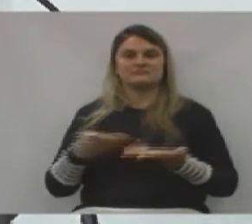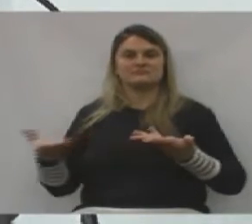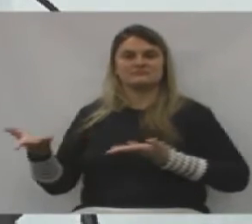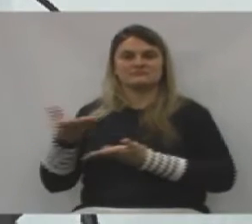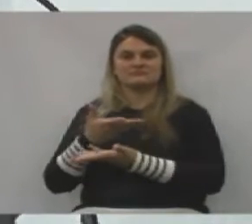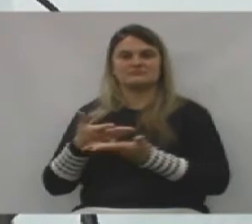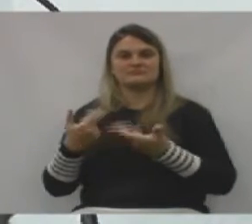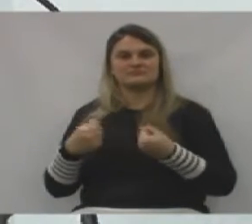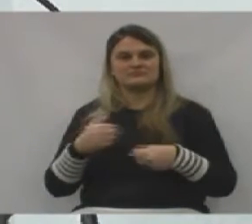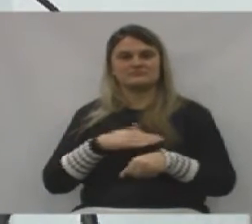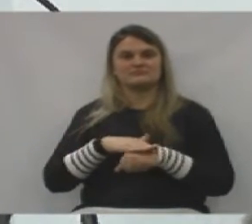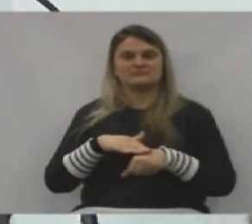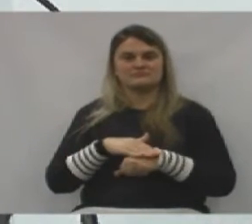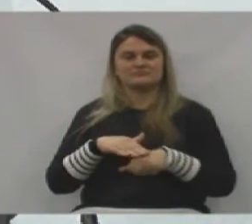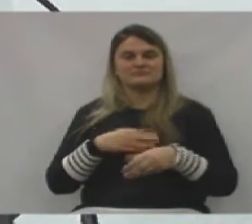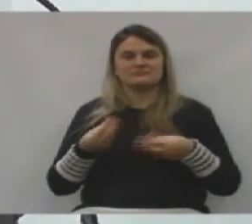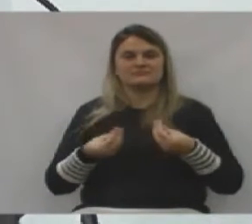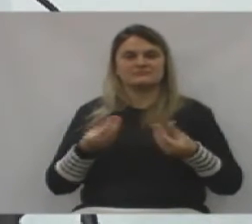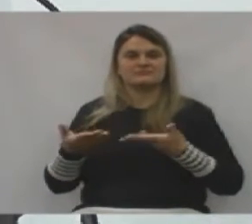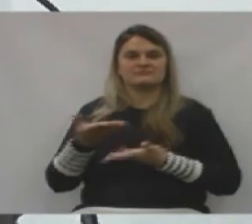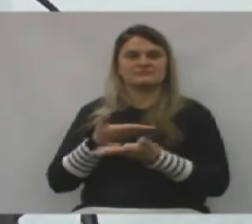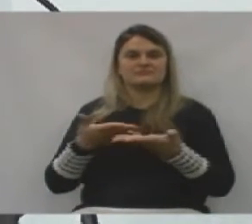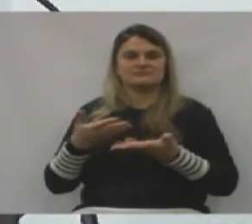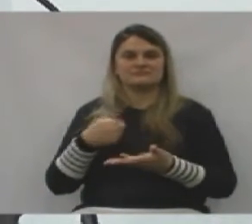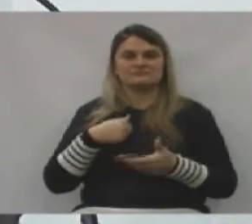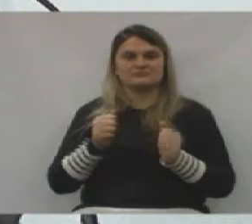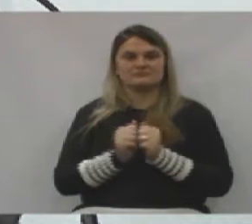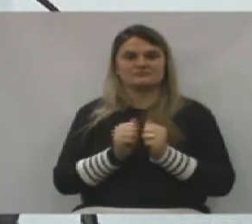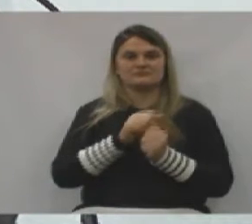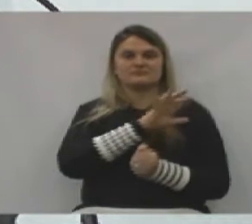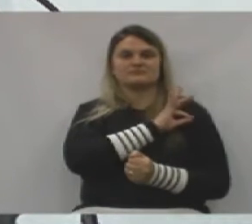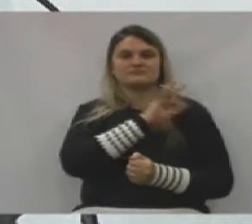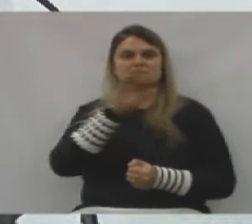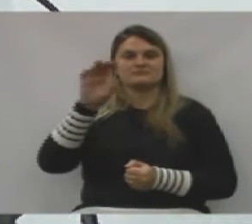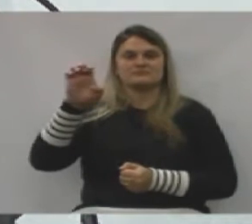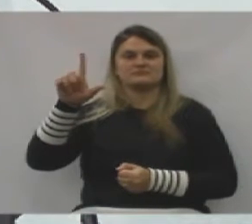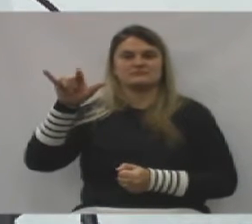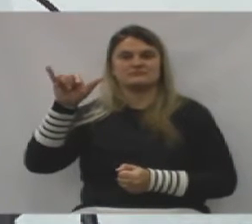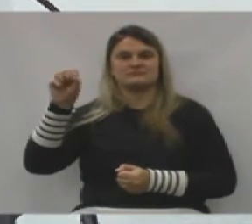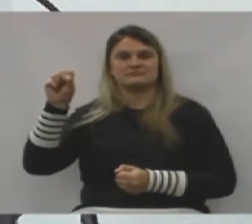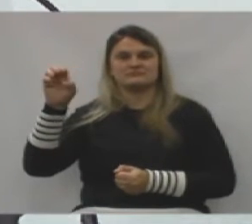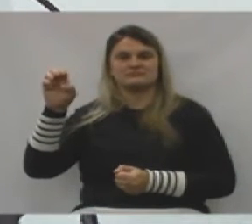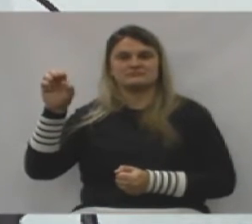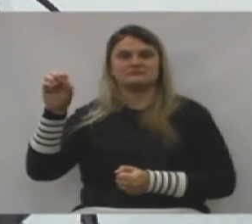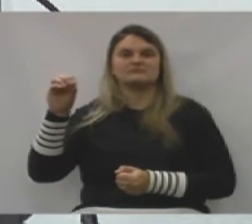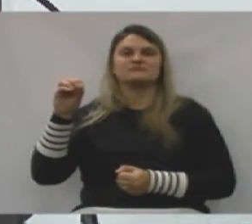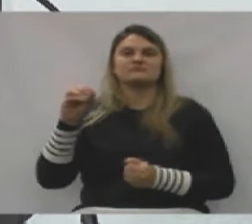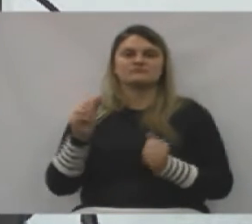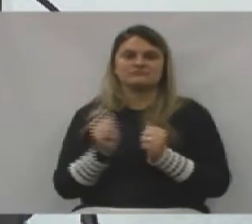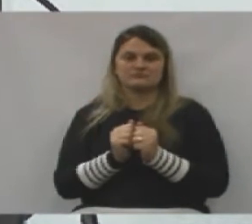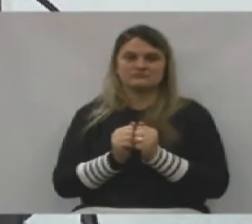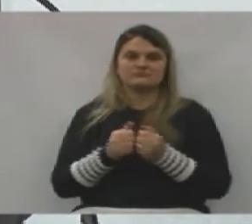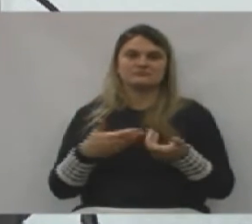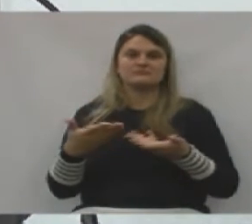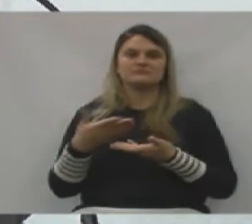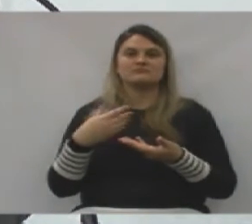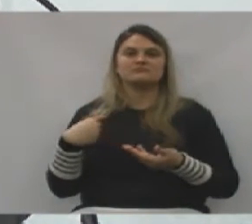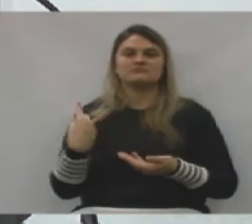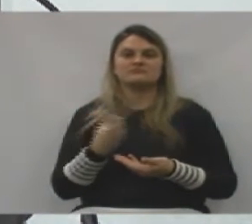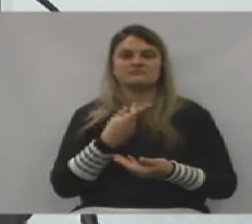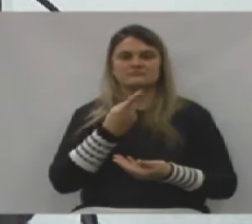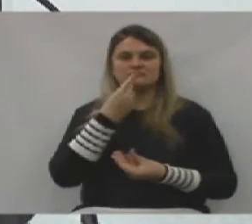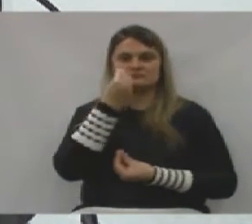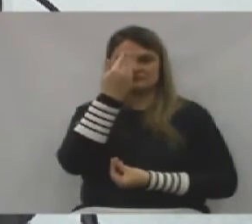conversar e estamos conversando, eu, prefeito Eliseu, vice-bachir, vice-perce, e o nosso